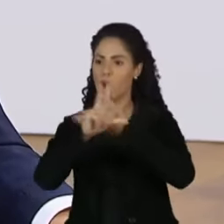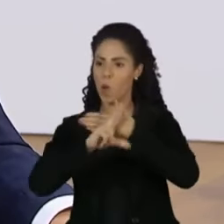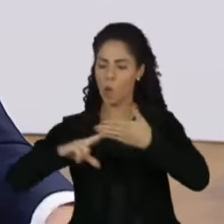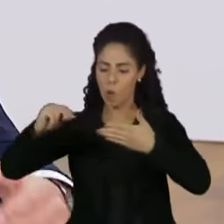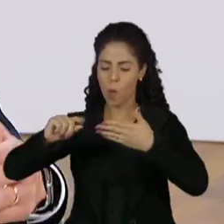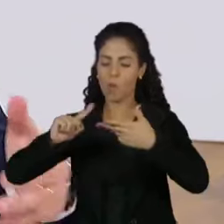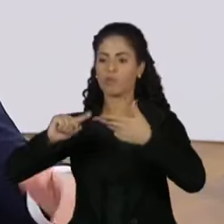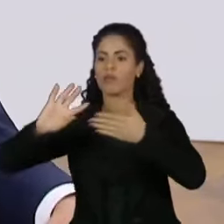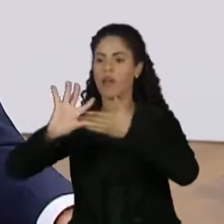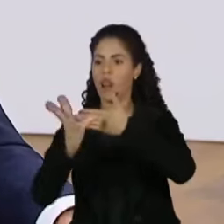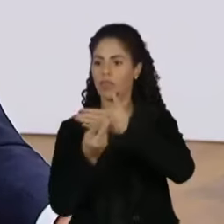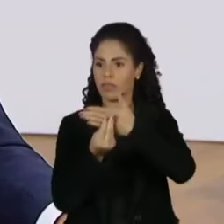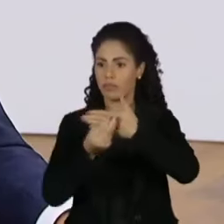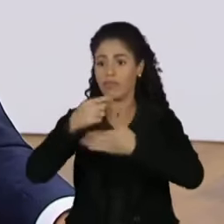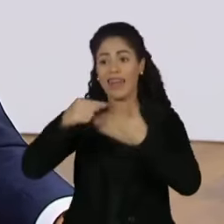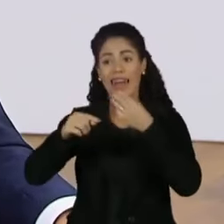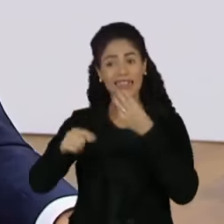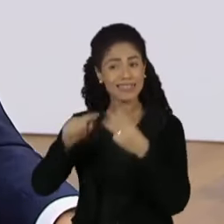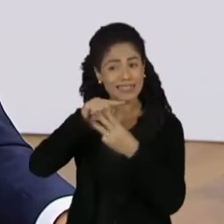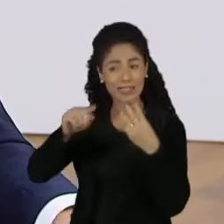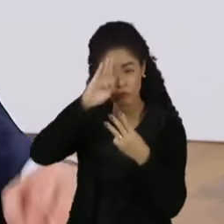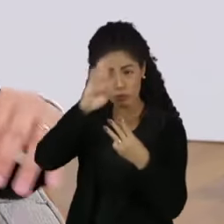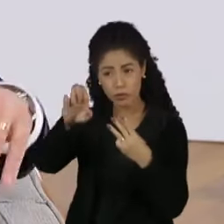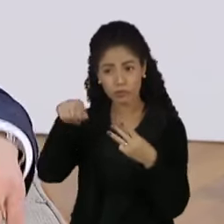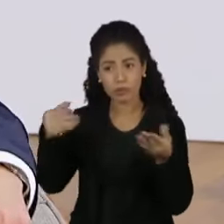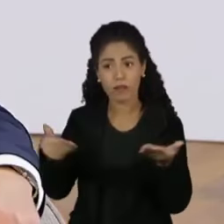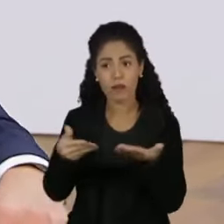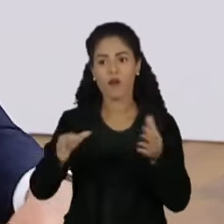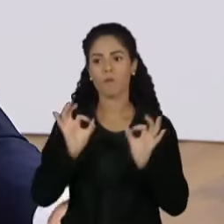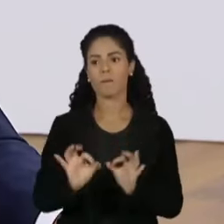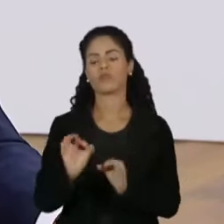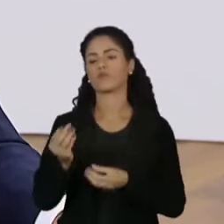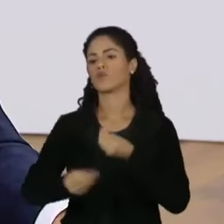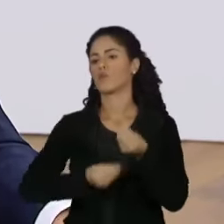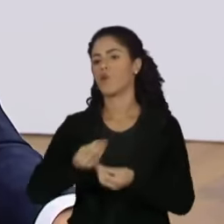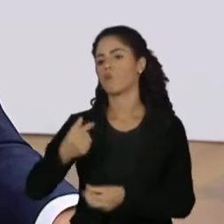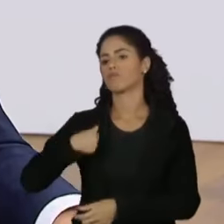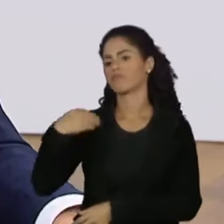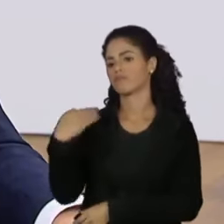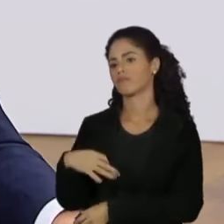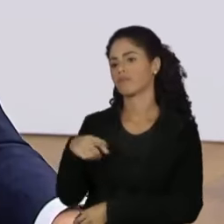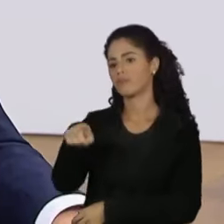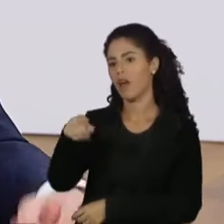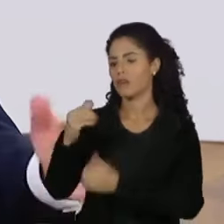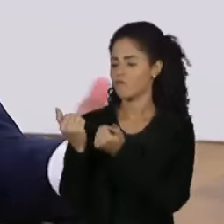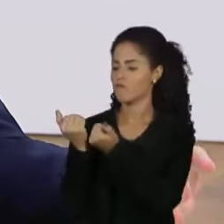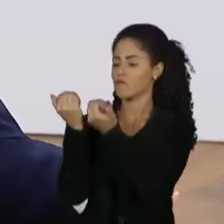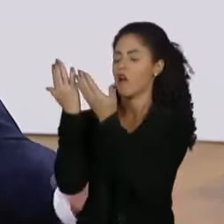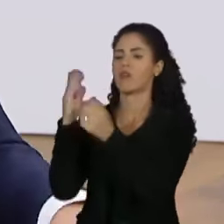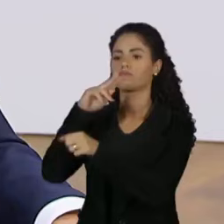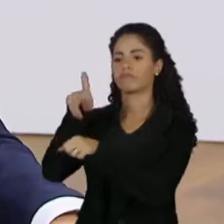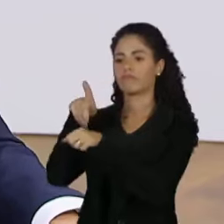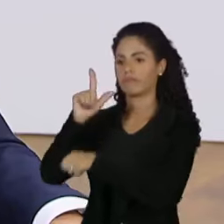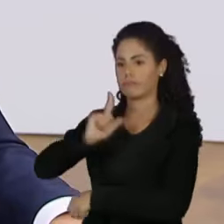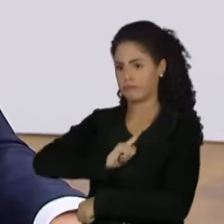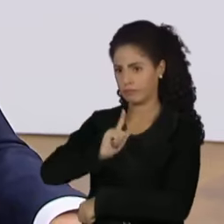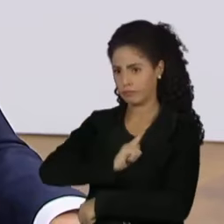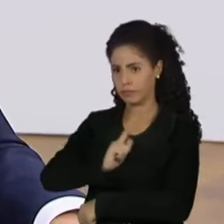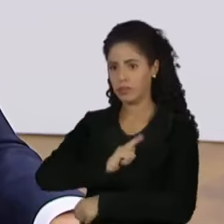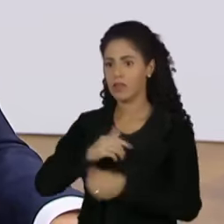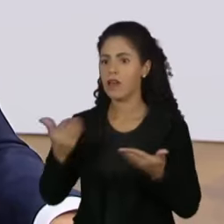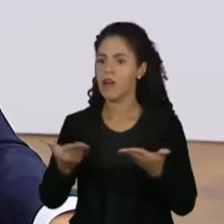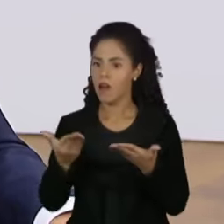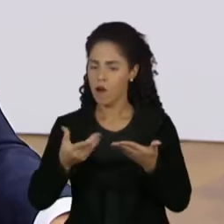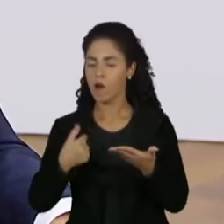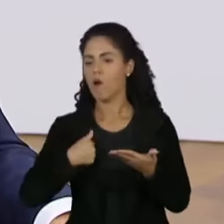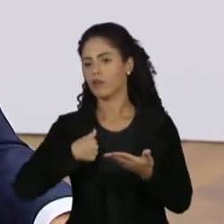dialogado com o setor produtivo nacional e vou iniciar uma agenda internacional e também o presidente